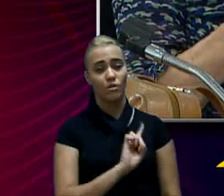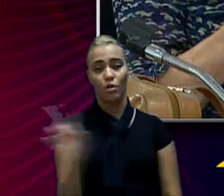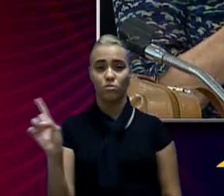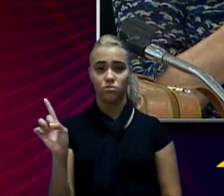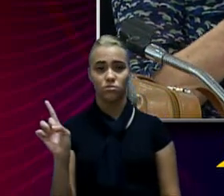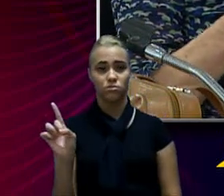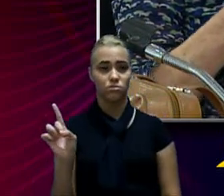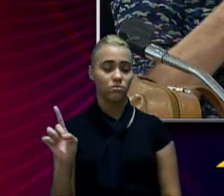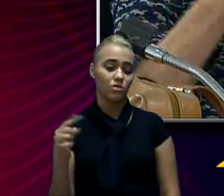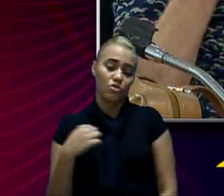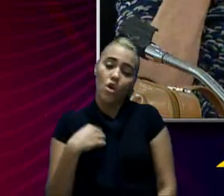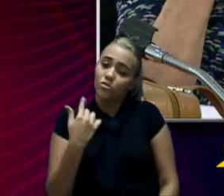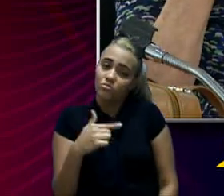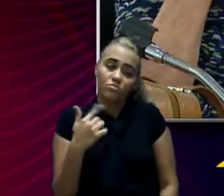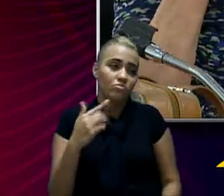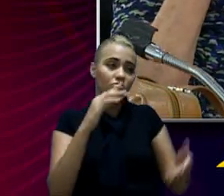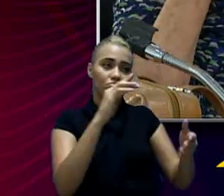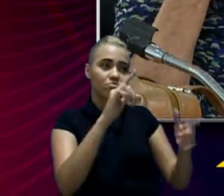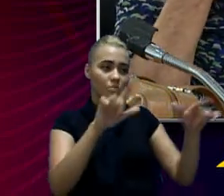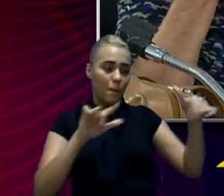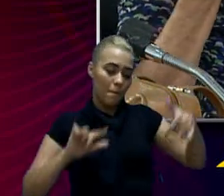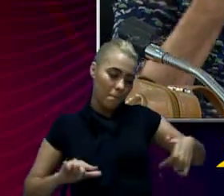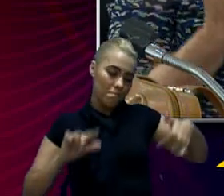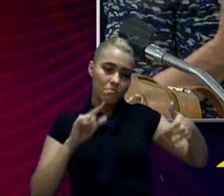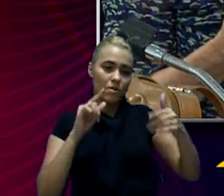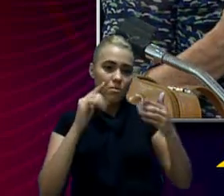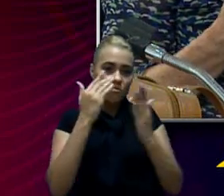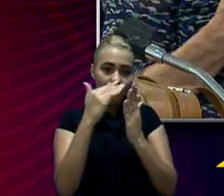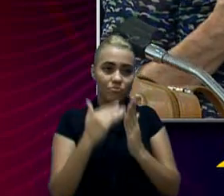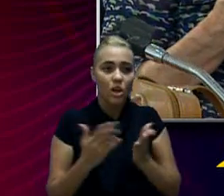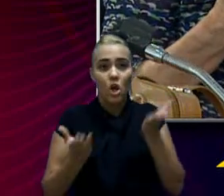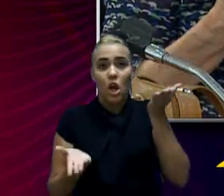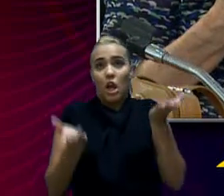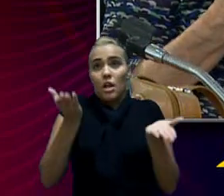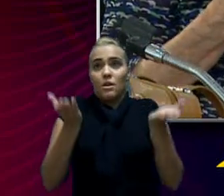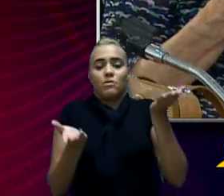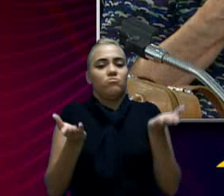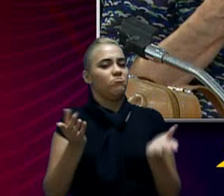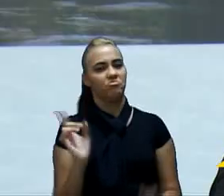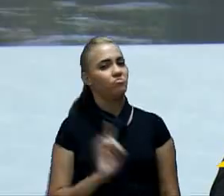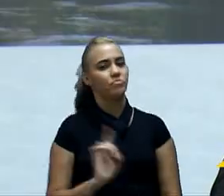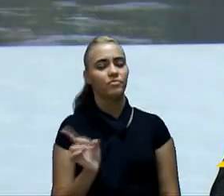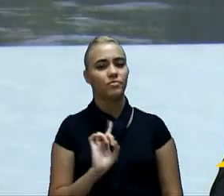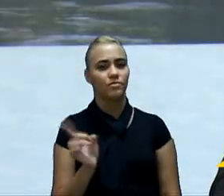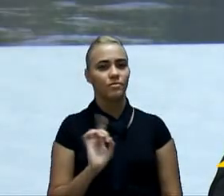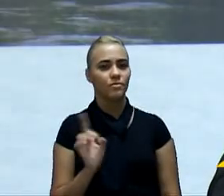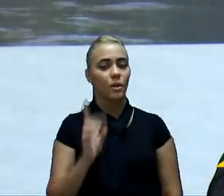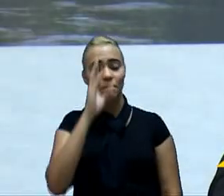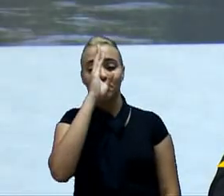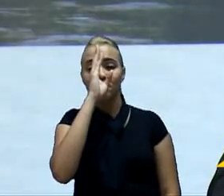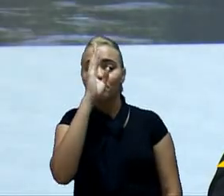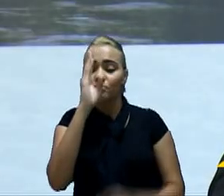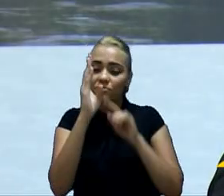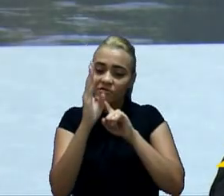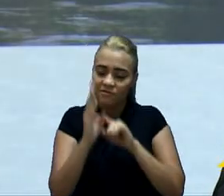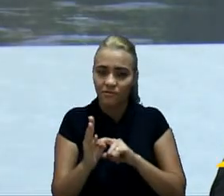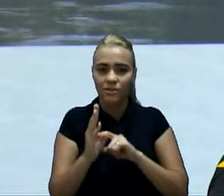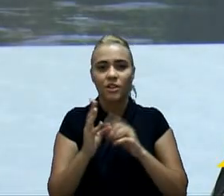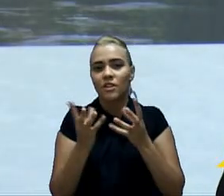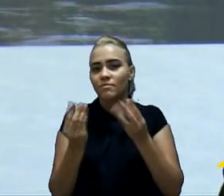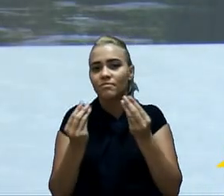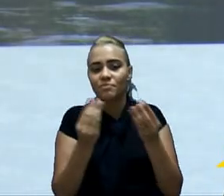Não o quê? Nós não recebemos um orçamento equilibrado, principalmente porque muitas